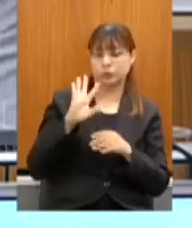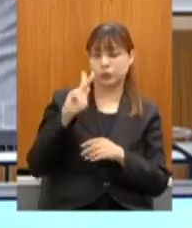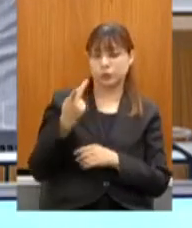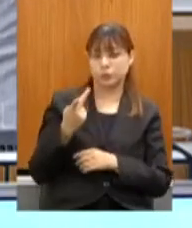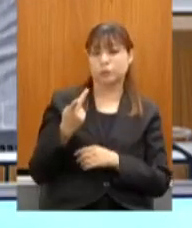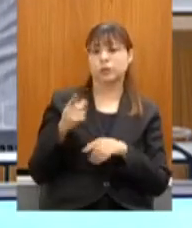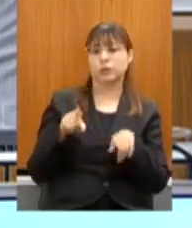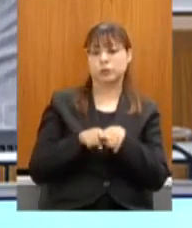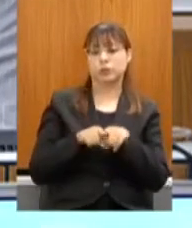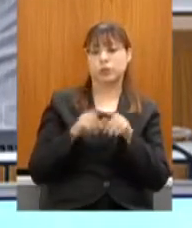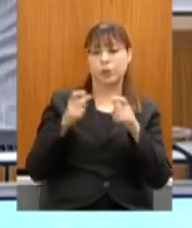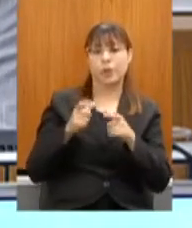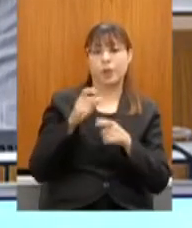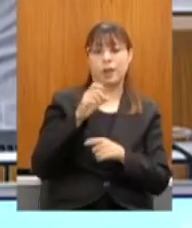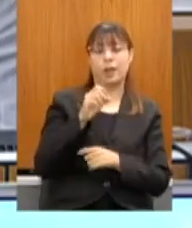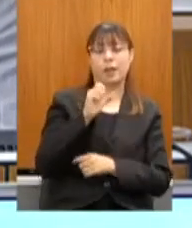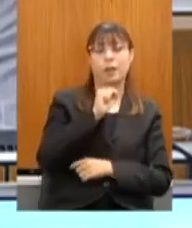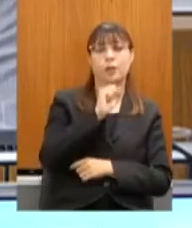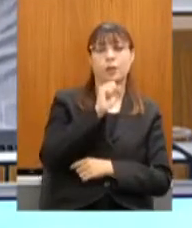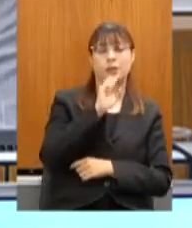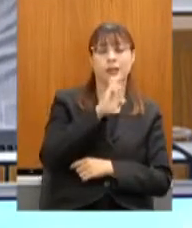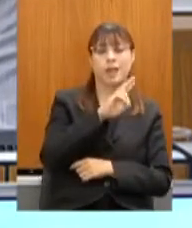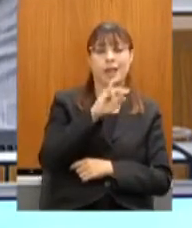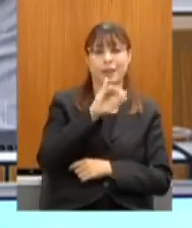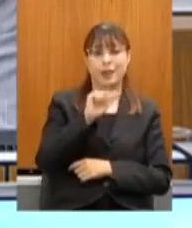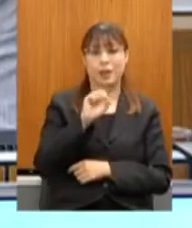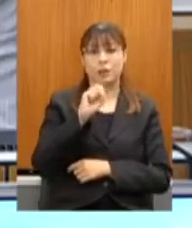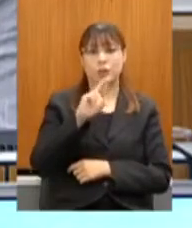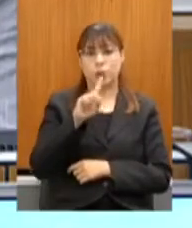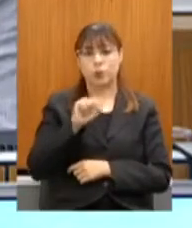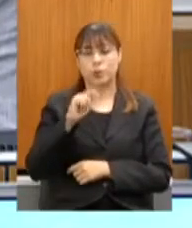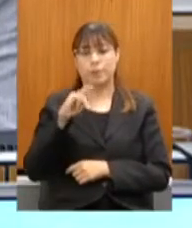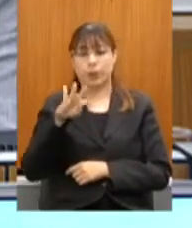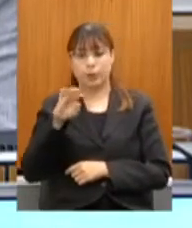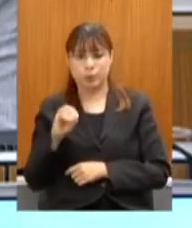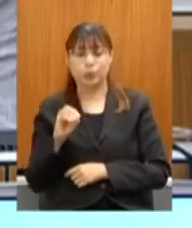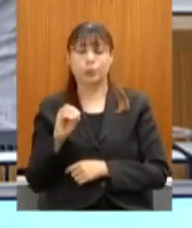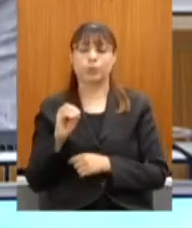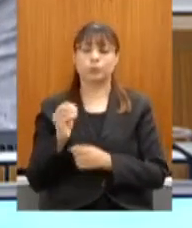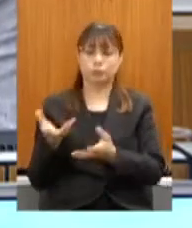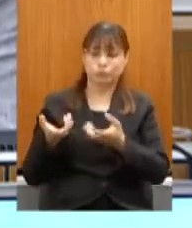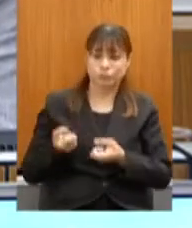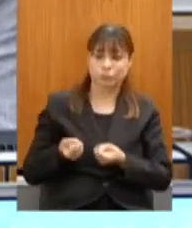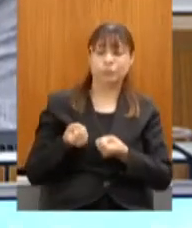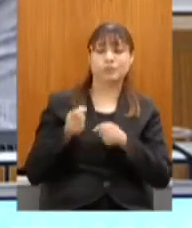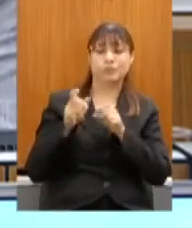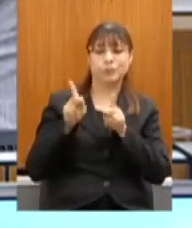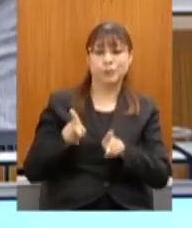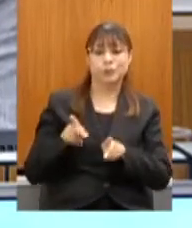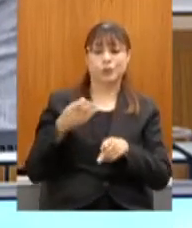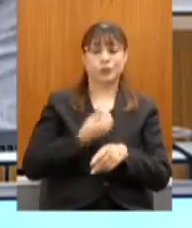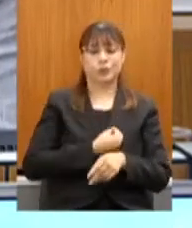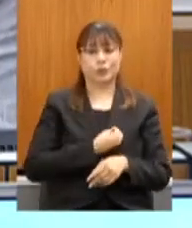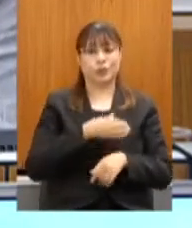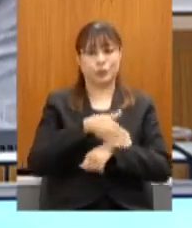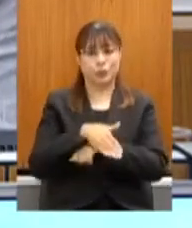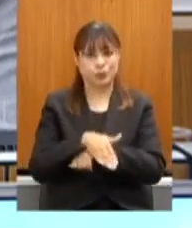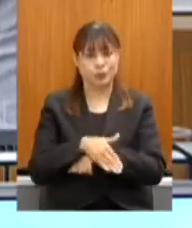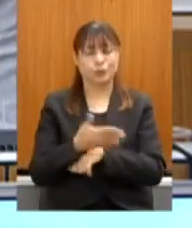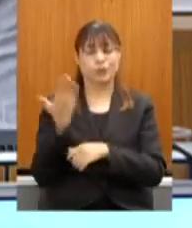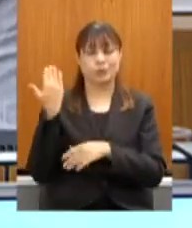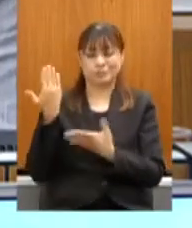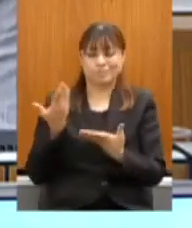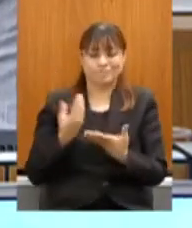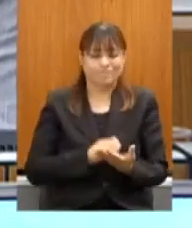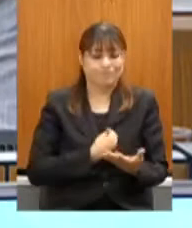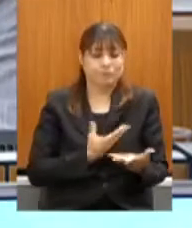receber, acolher os moradores de rua que até então estavam numa situação muito precária em Belo Horizonte